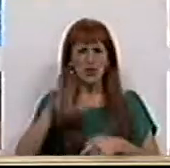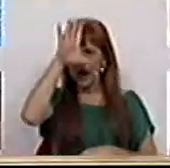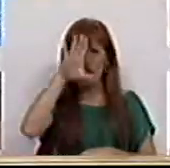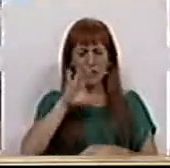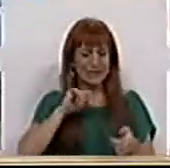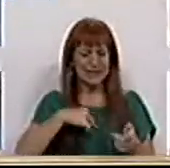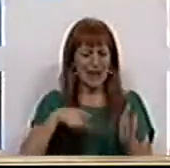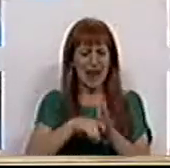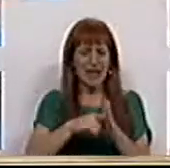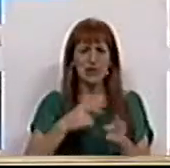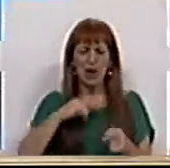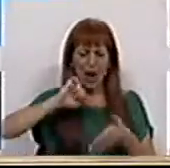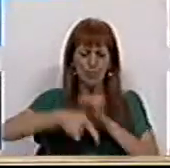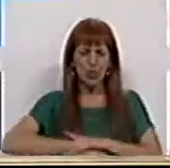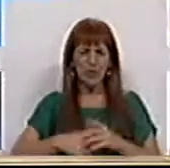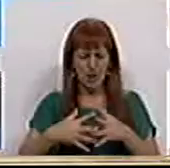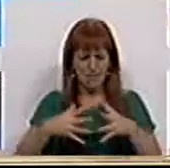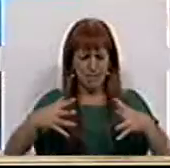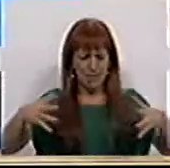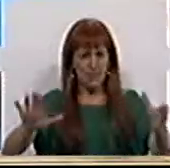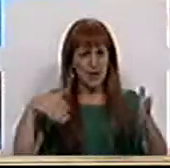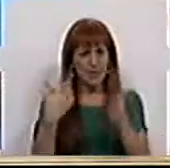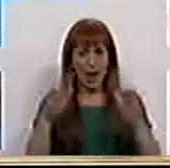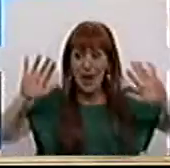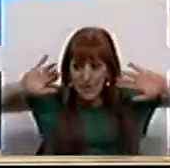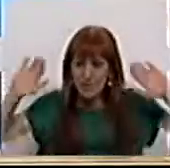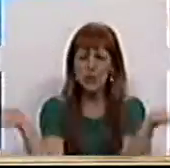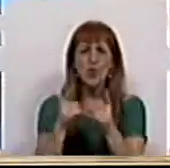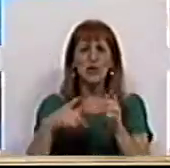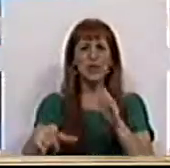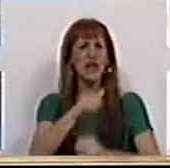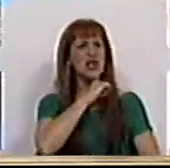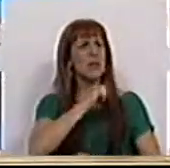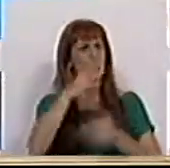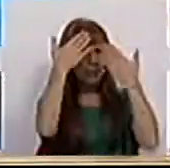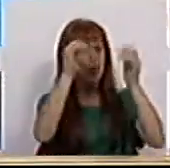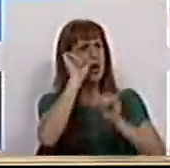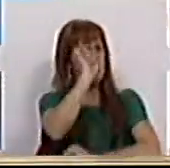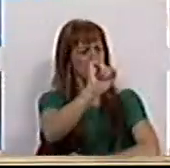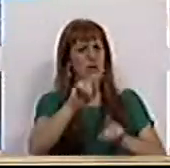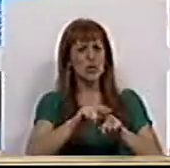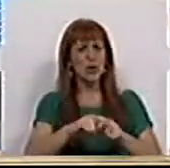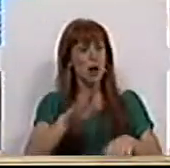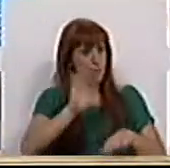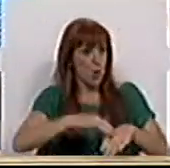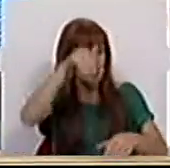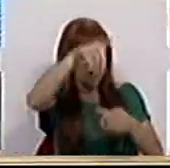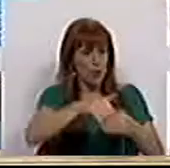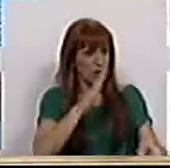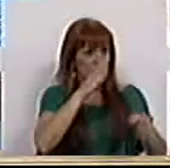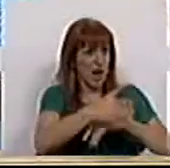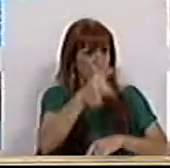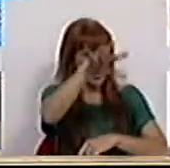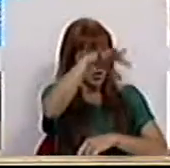legislativas que aprofundam e ampliam a diminuição da legitimidade democrática resultante do voto